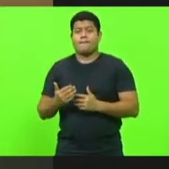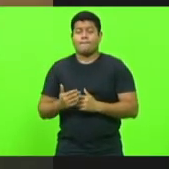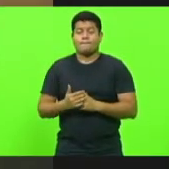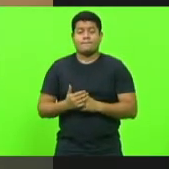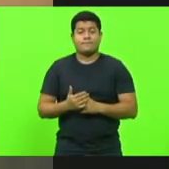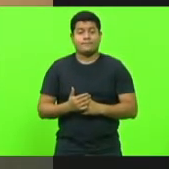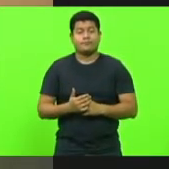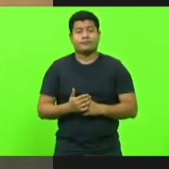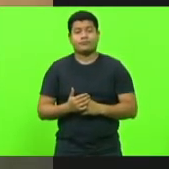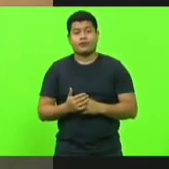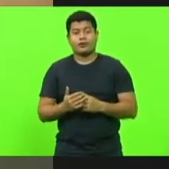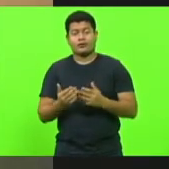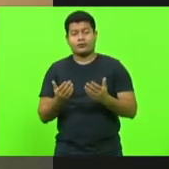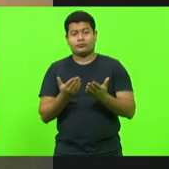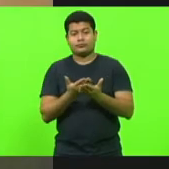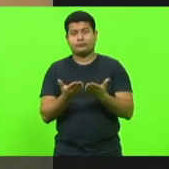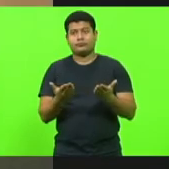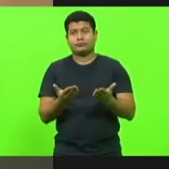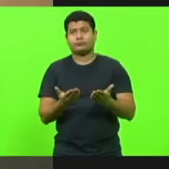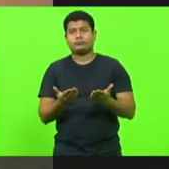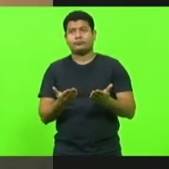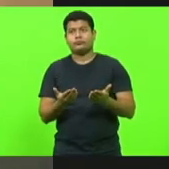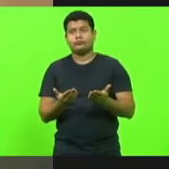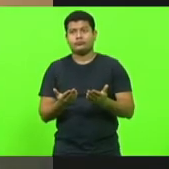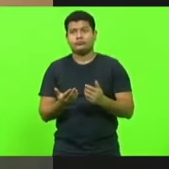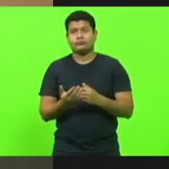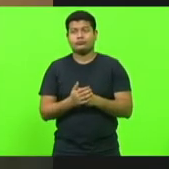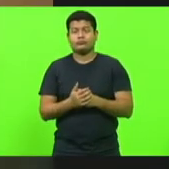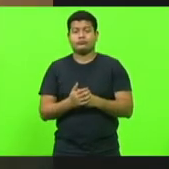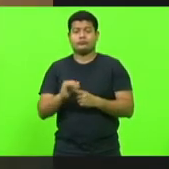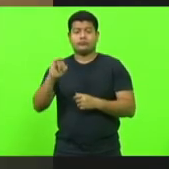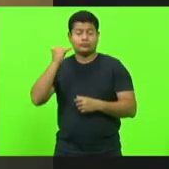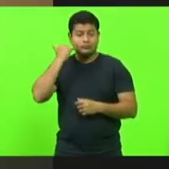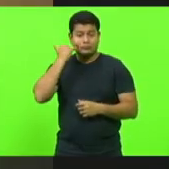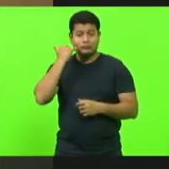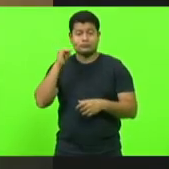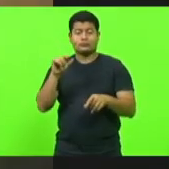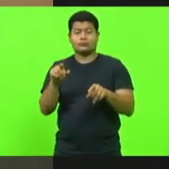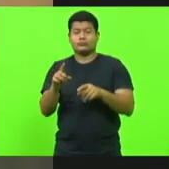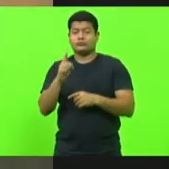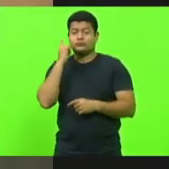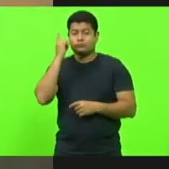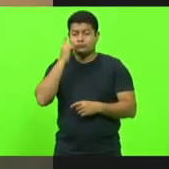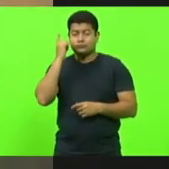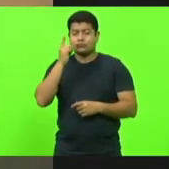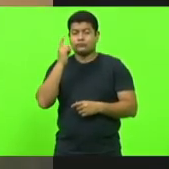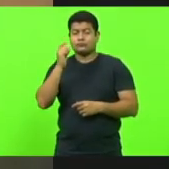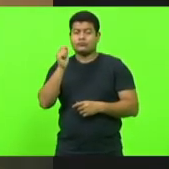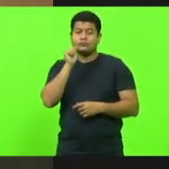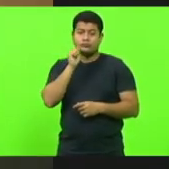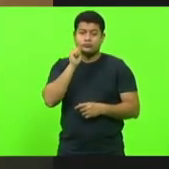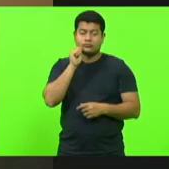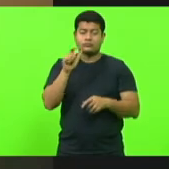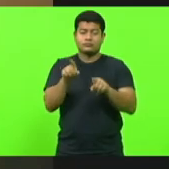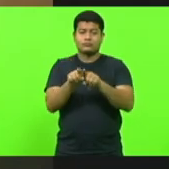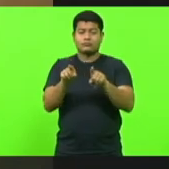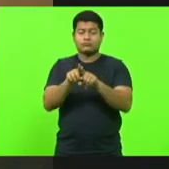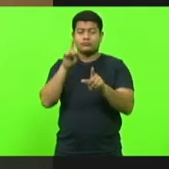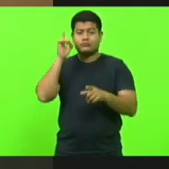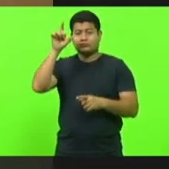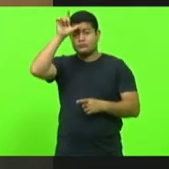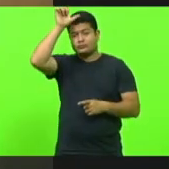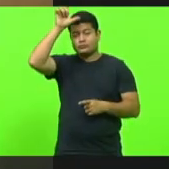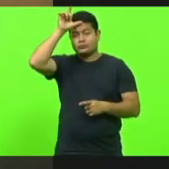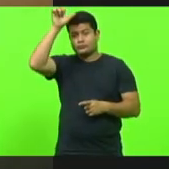aos deputados então né G.C. Lopes a deputada Ana Campanholo o deputado Lima né por